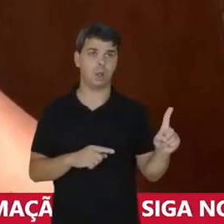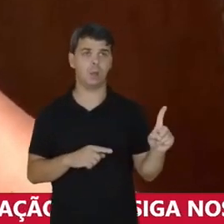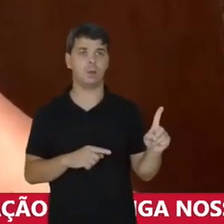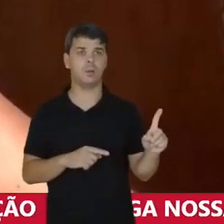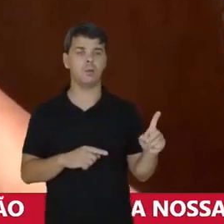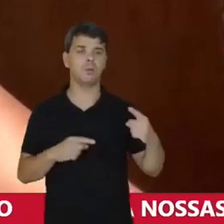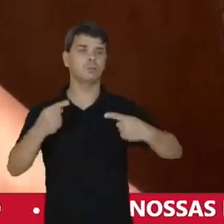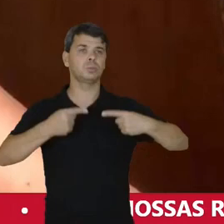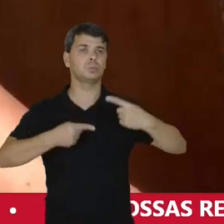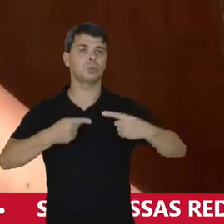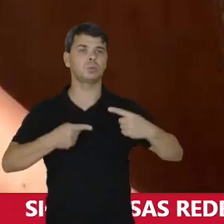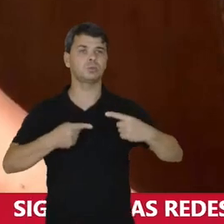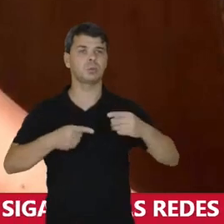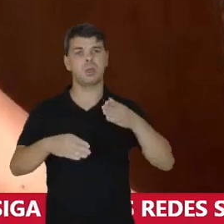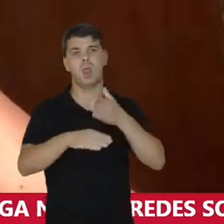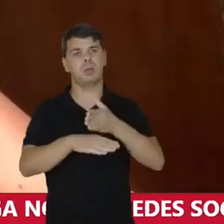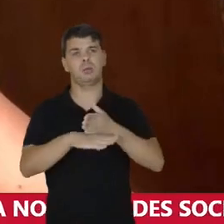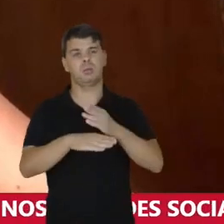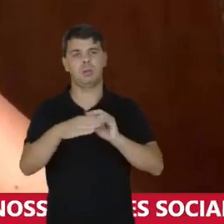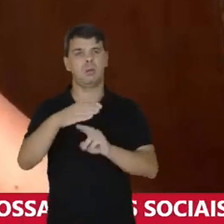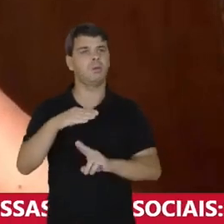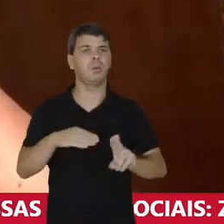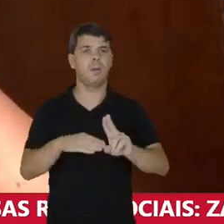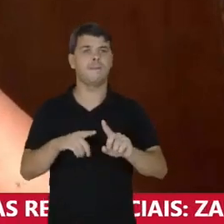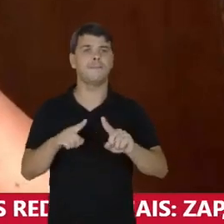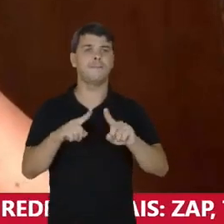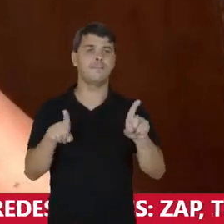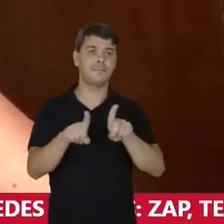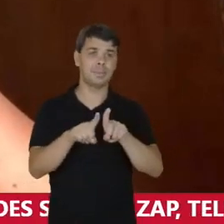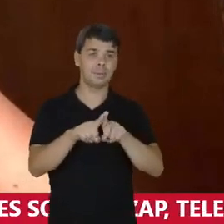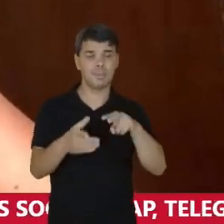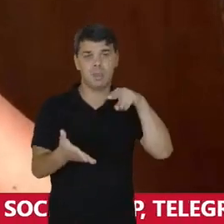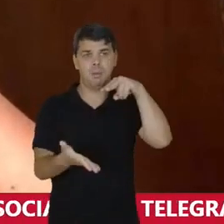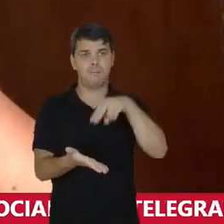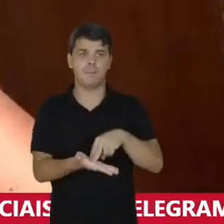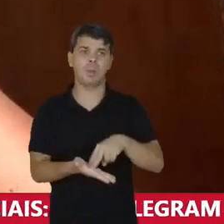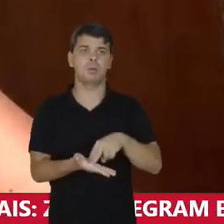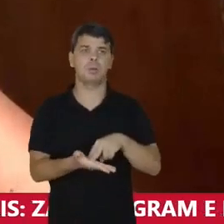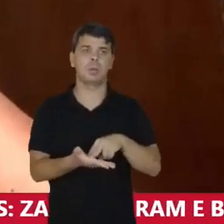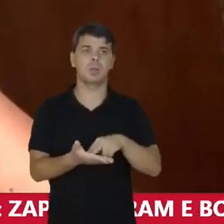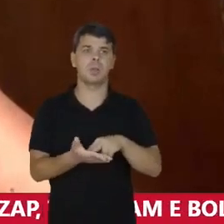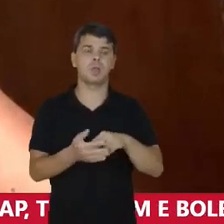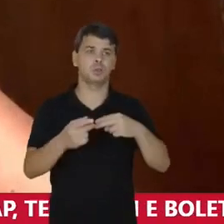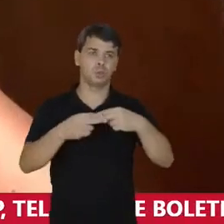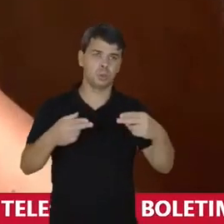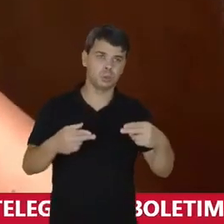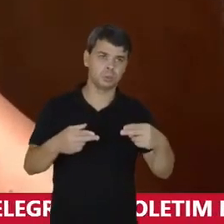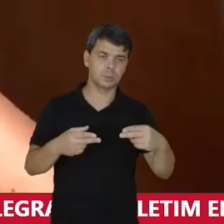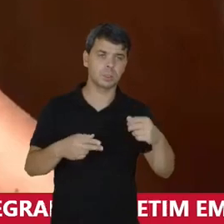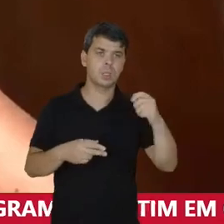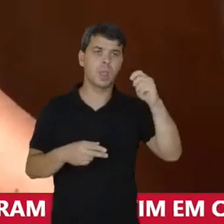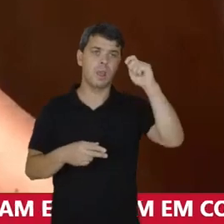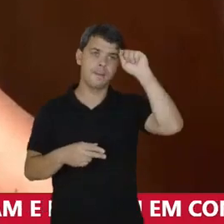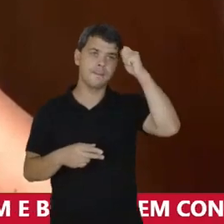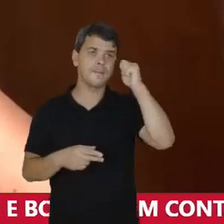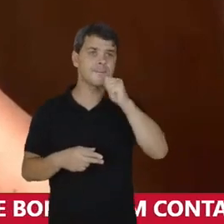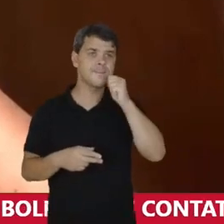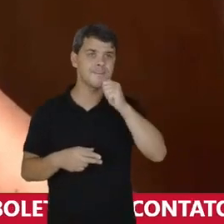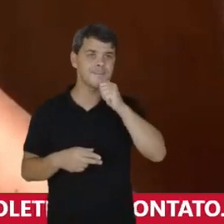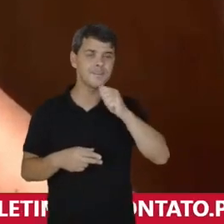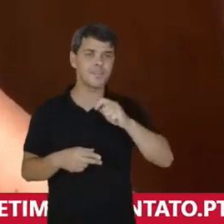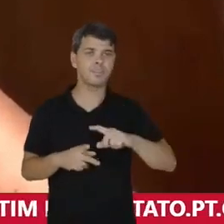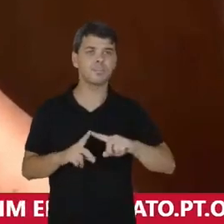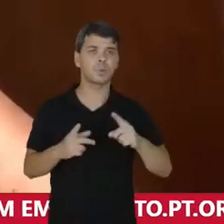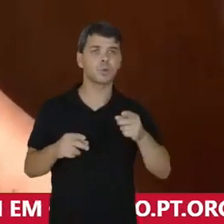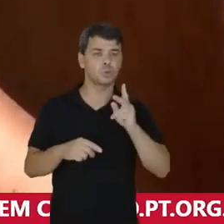Discutir apenas O ingresso Nas universidades Mas também A permanência E as condições Para que as mulheres Sobretudo as mulheres